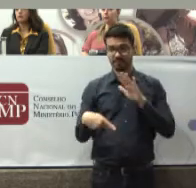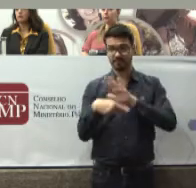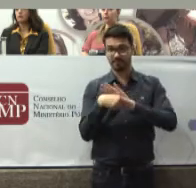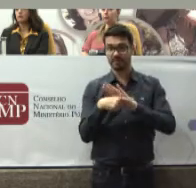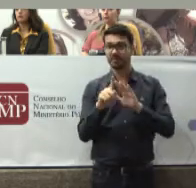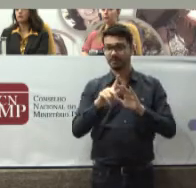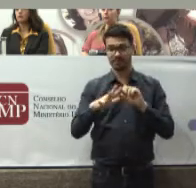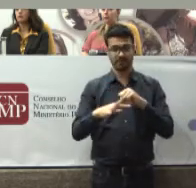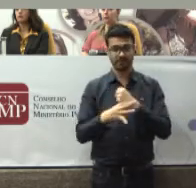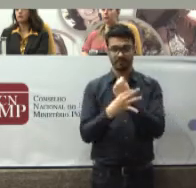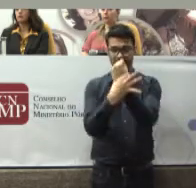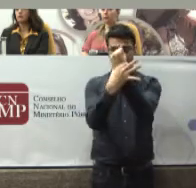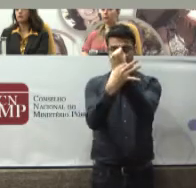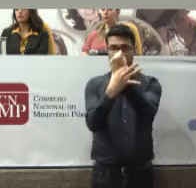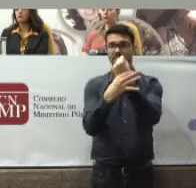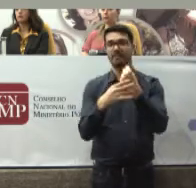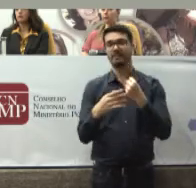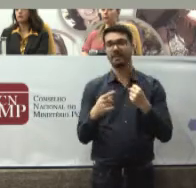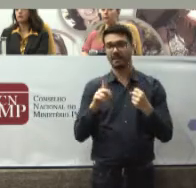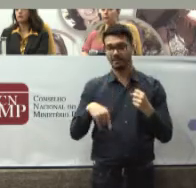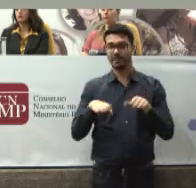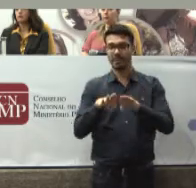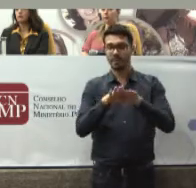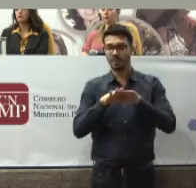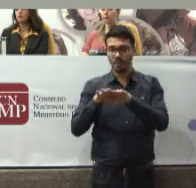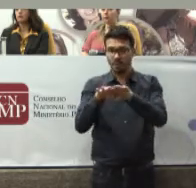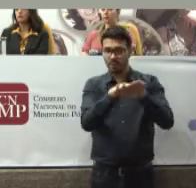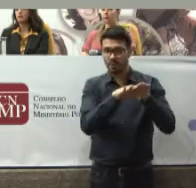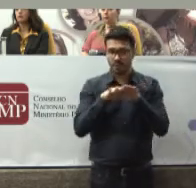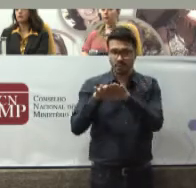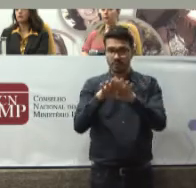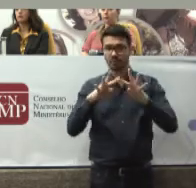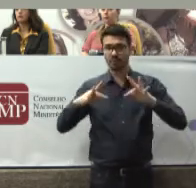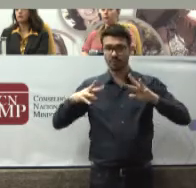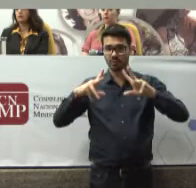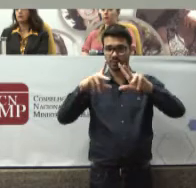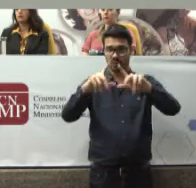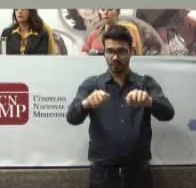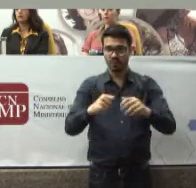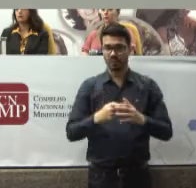garantido De modo equitativo Para todos